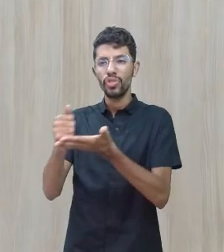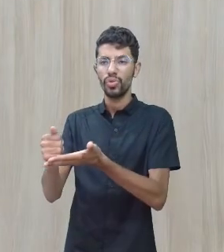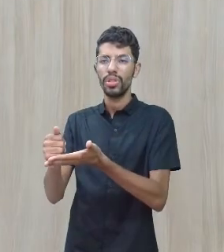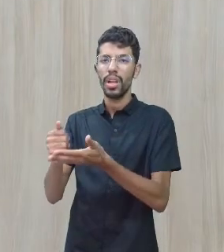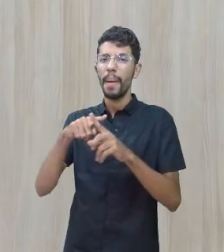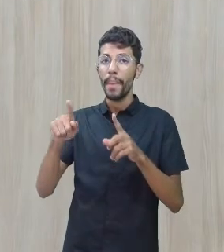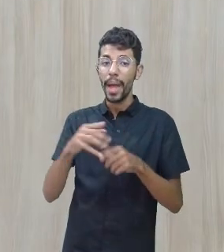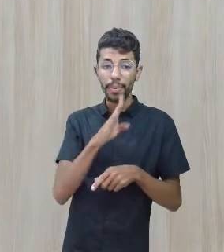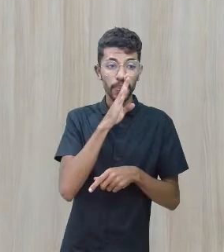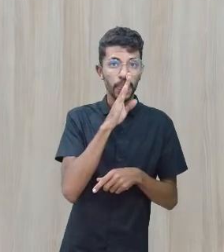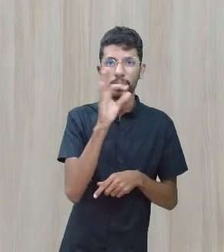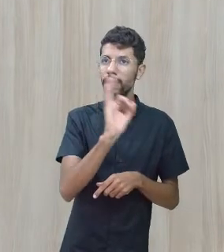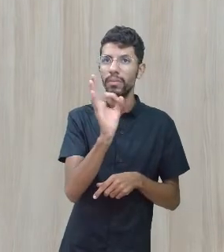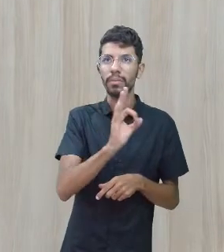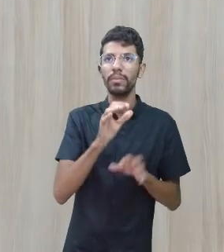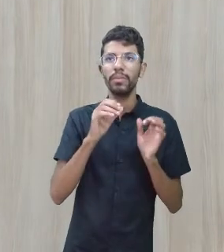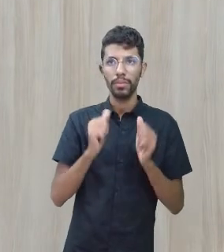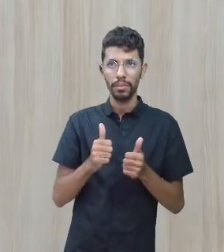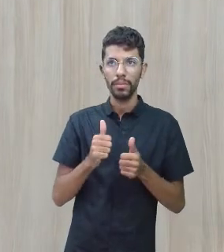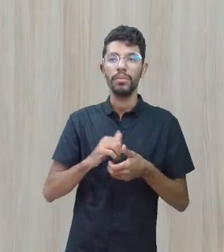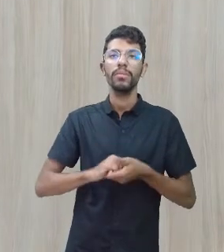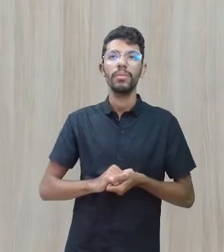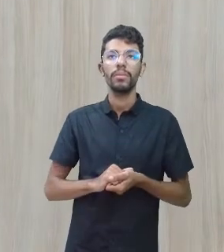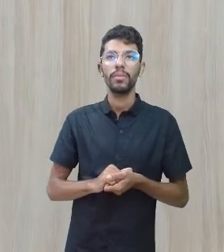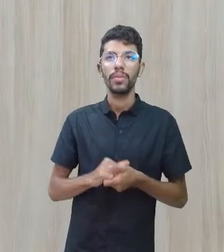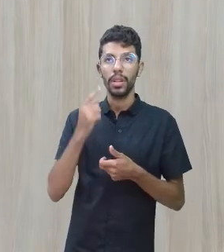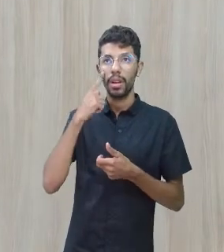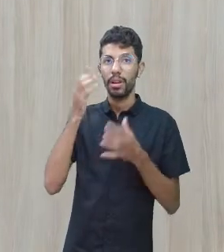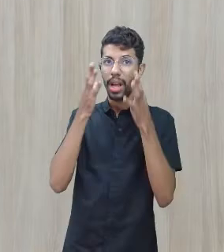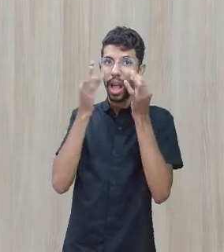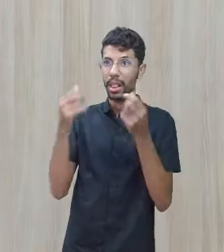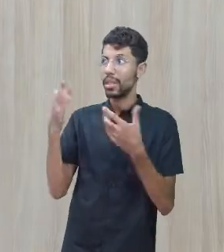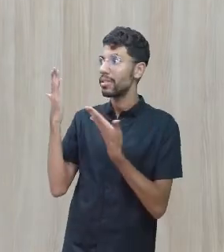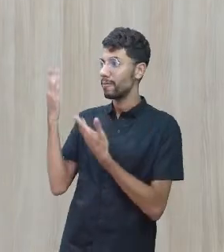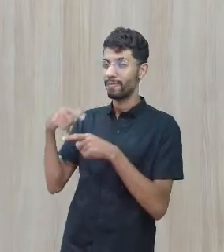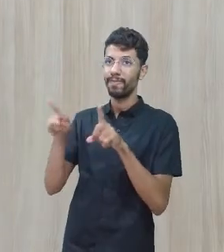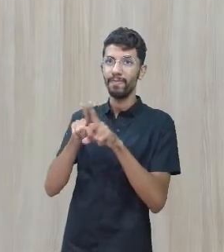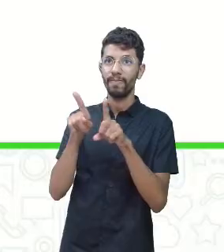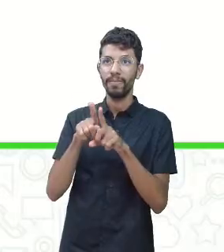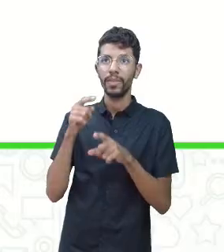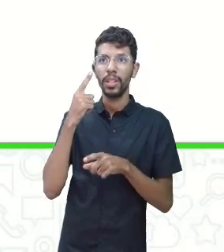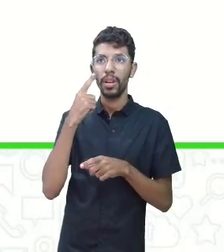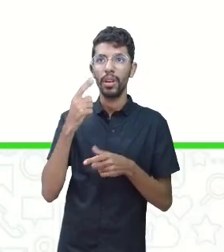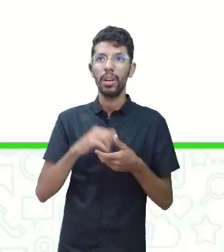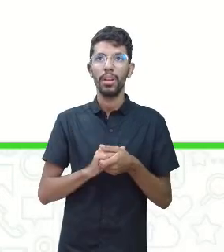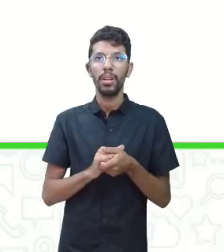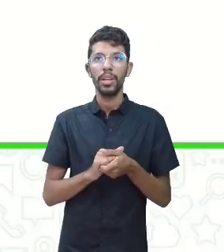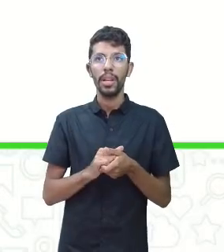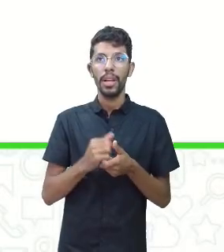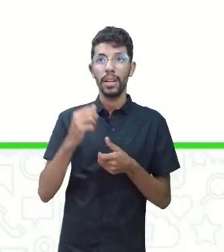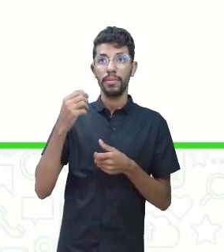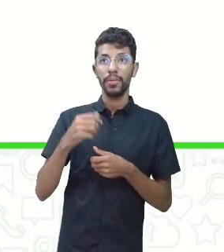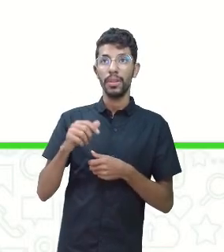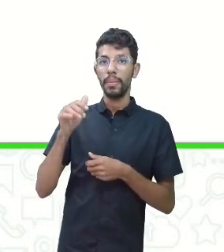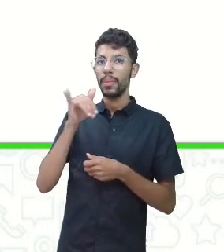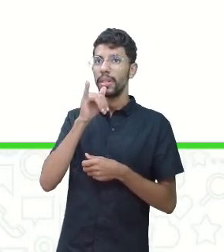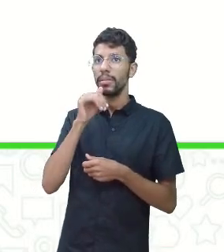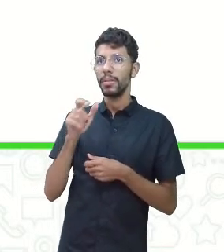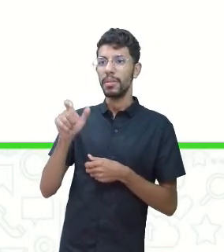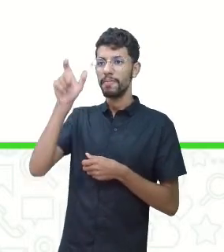calada, tá? Agora, muita atenção também. Tanto o agressor quanto a vítima